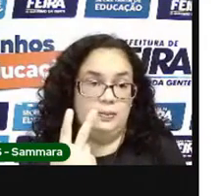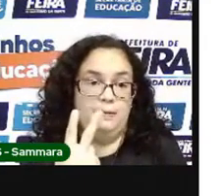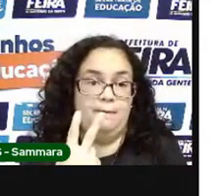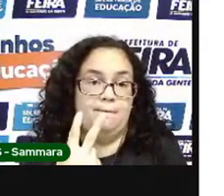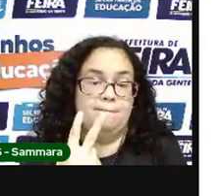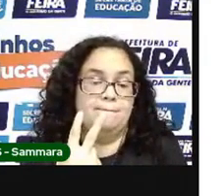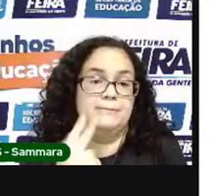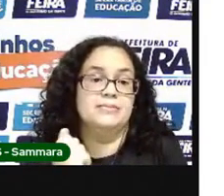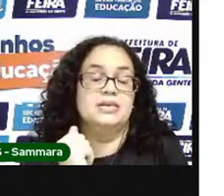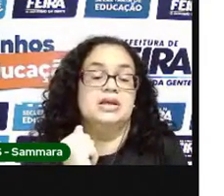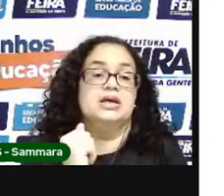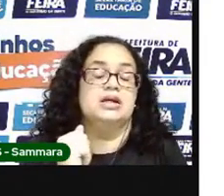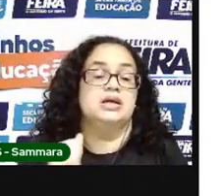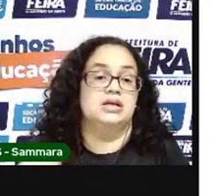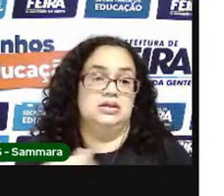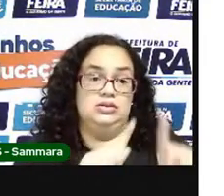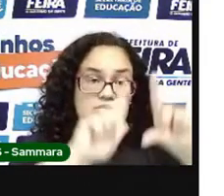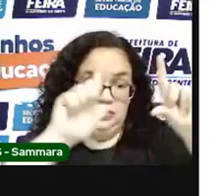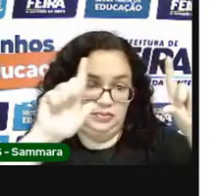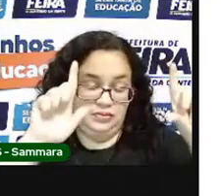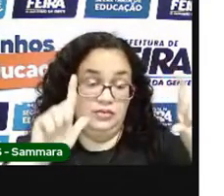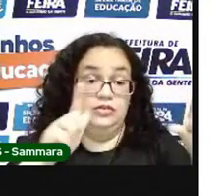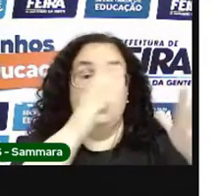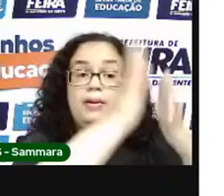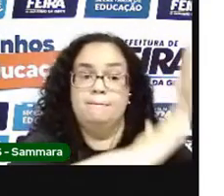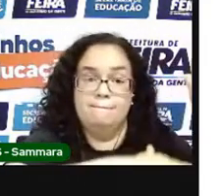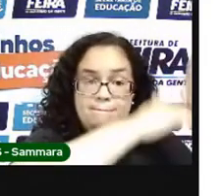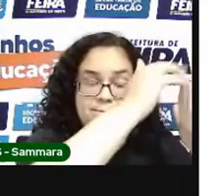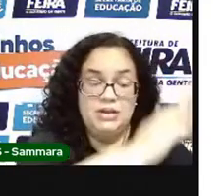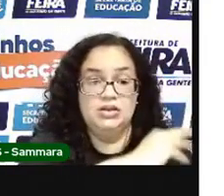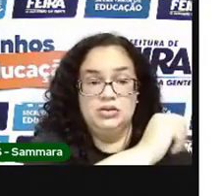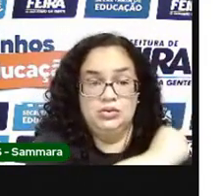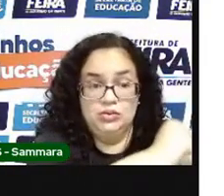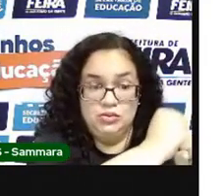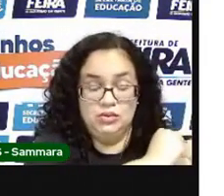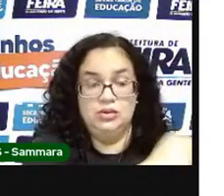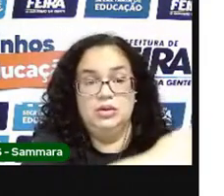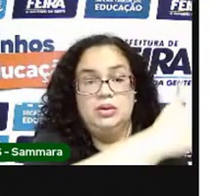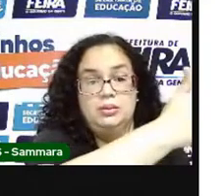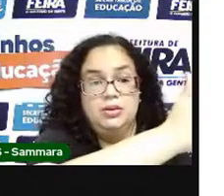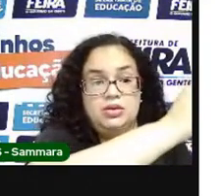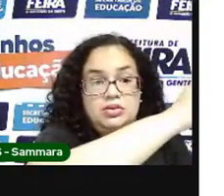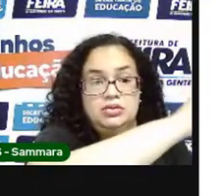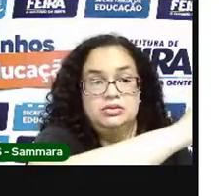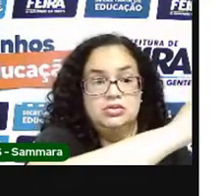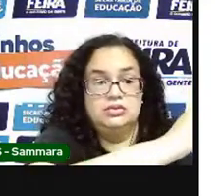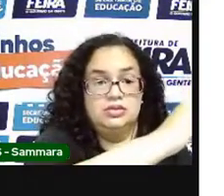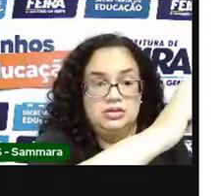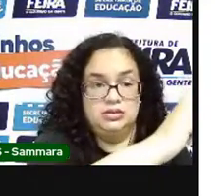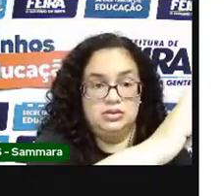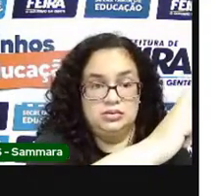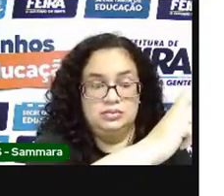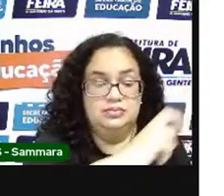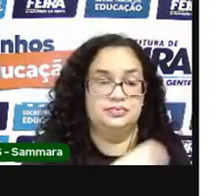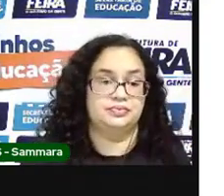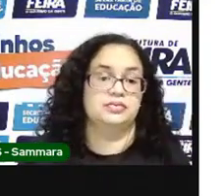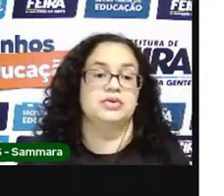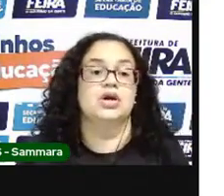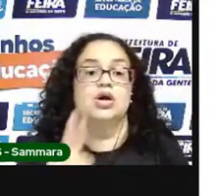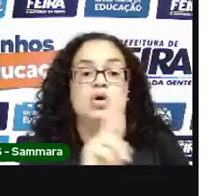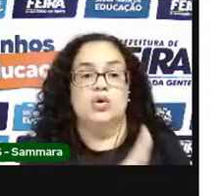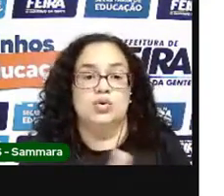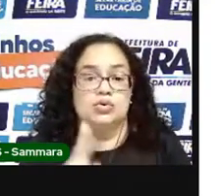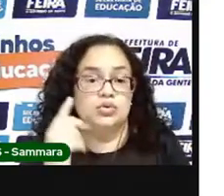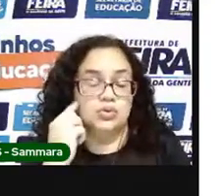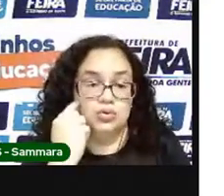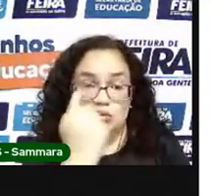Amaral. Essa tela, ela foi pintada em 1925. A técnica utilizada é Olho